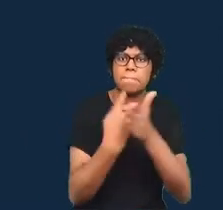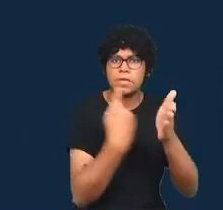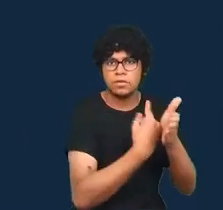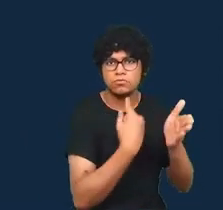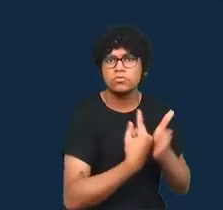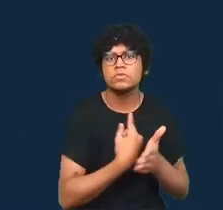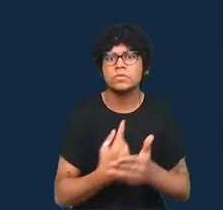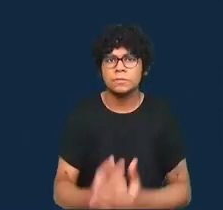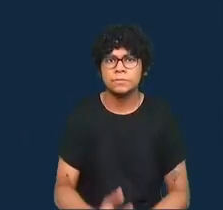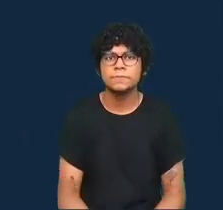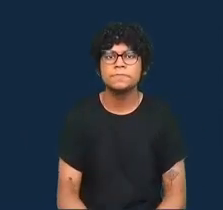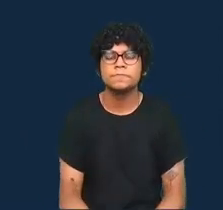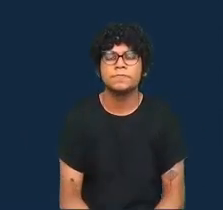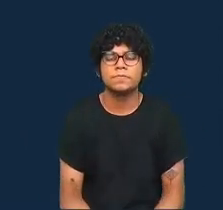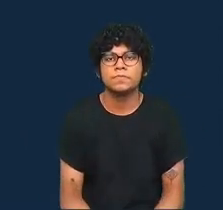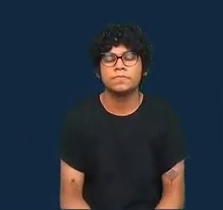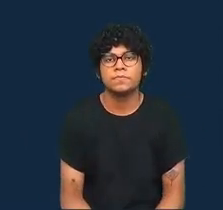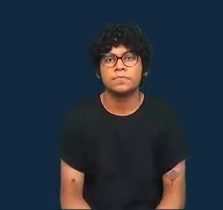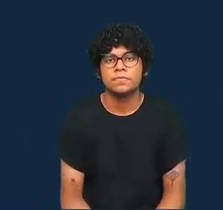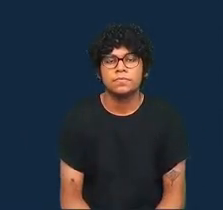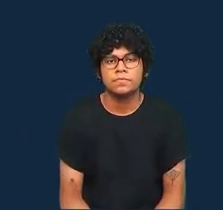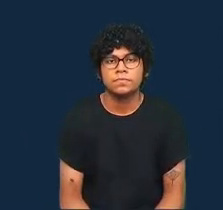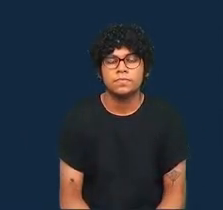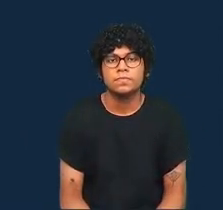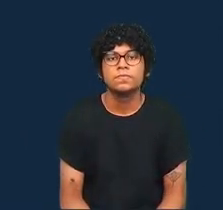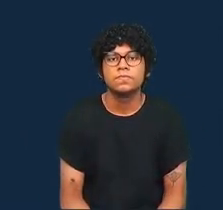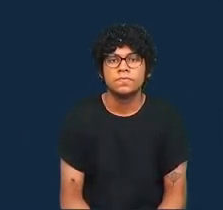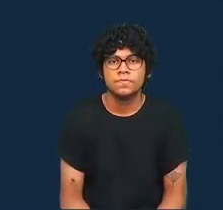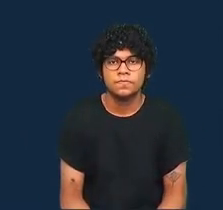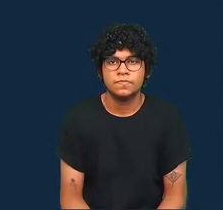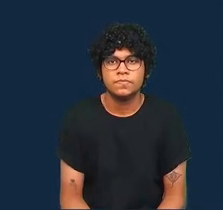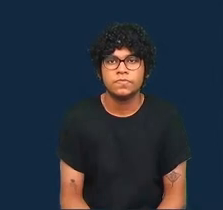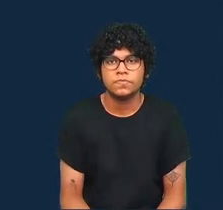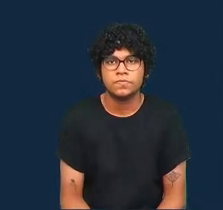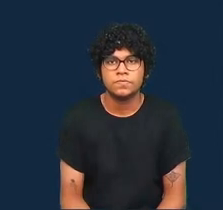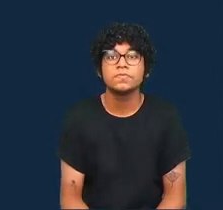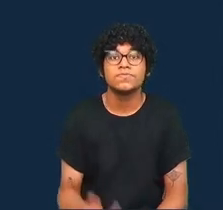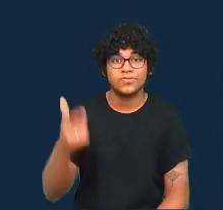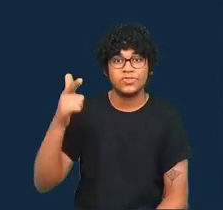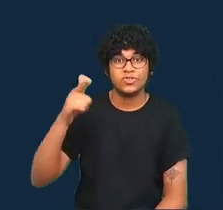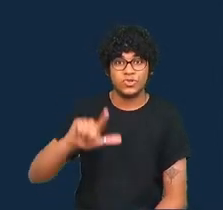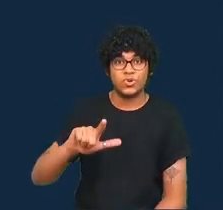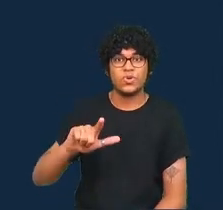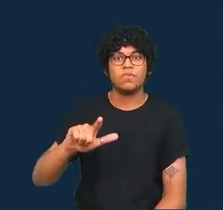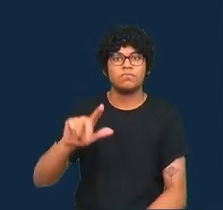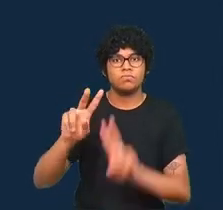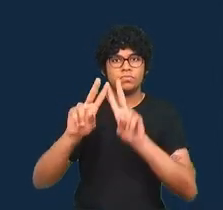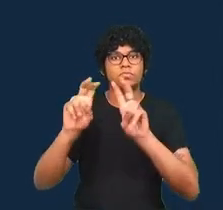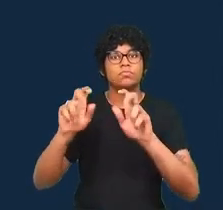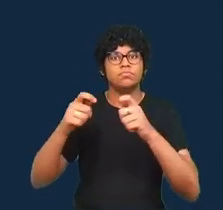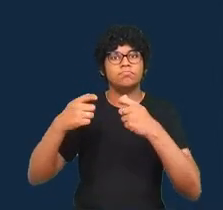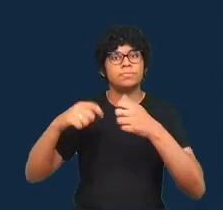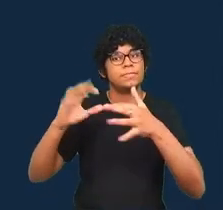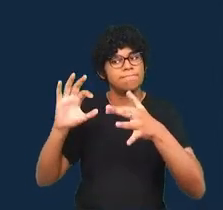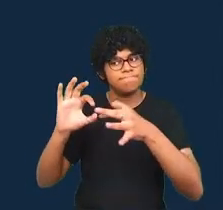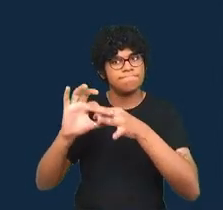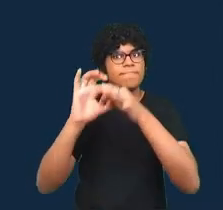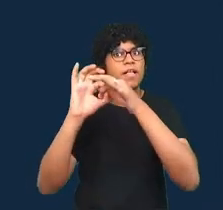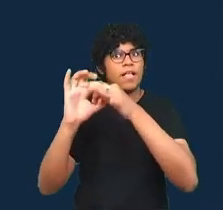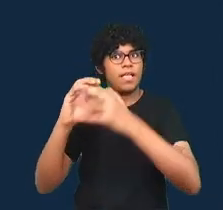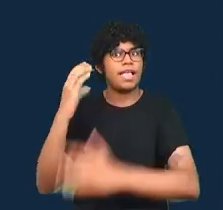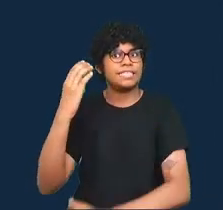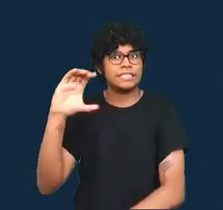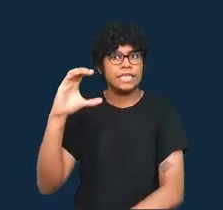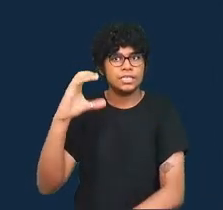uma vez aqui tratando de alianças que devem ser feitas não só com cientistas de